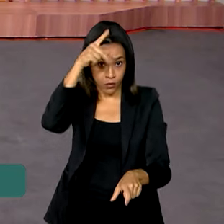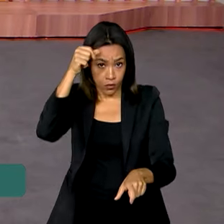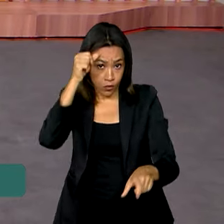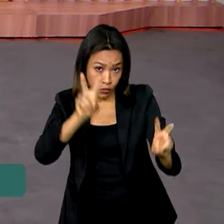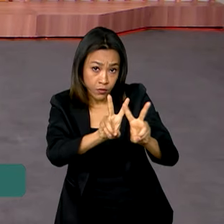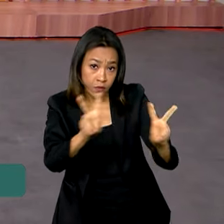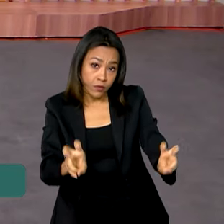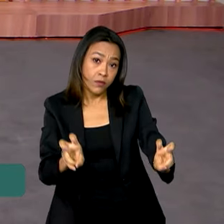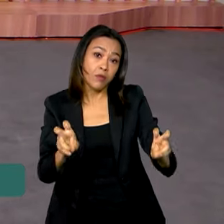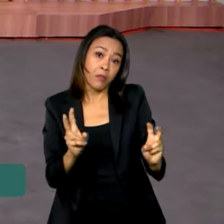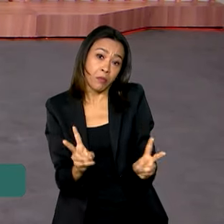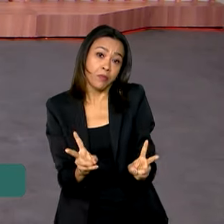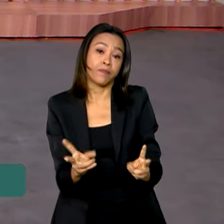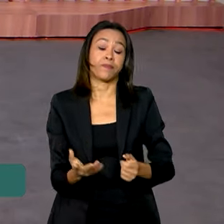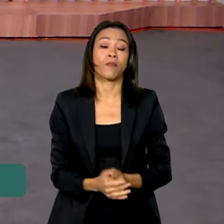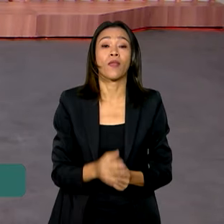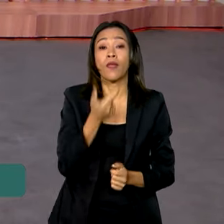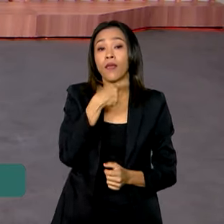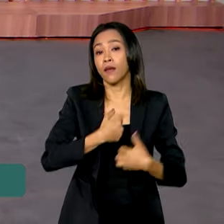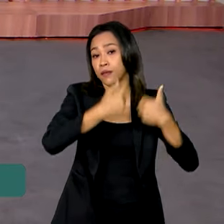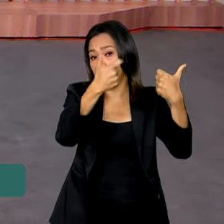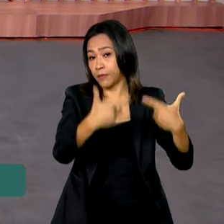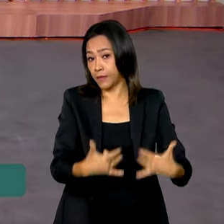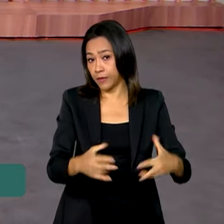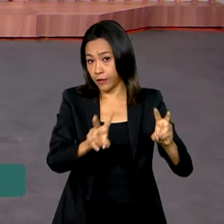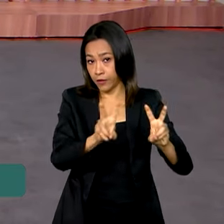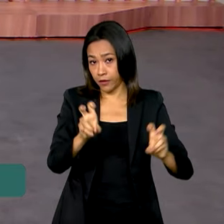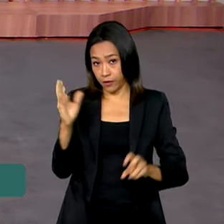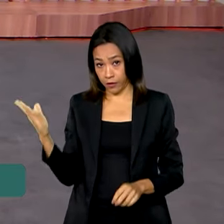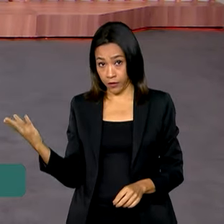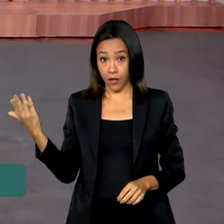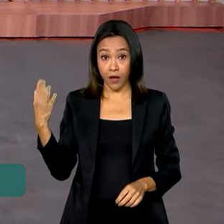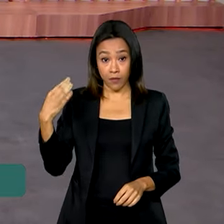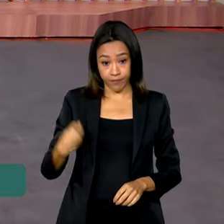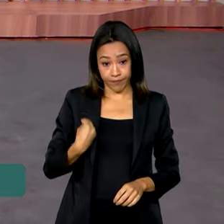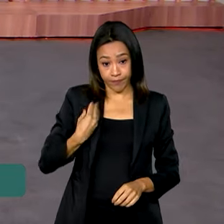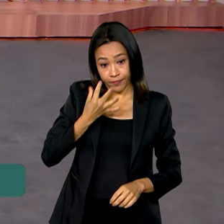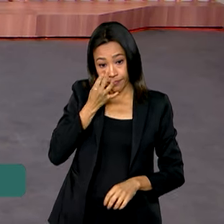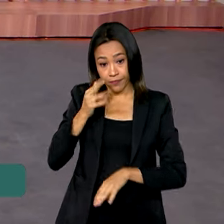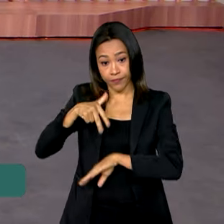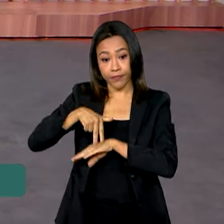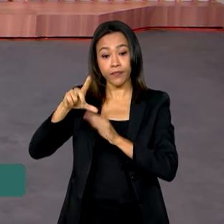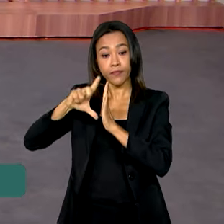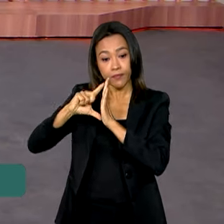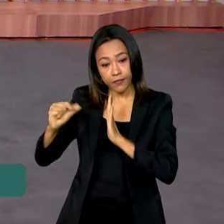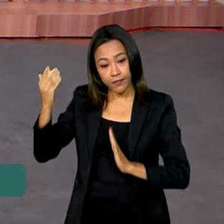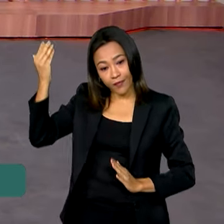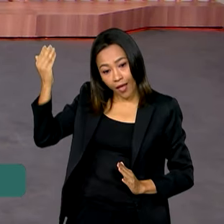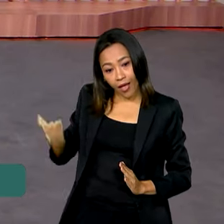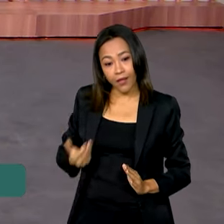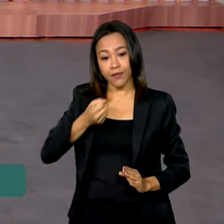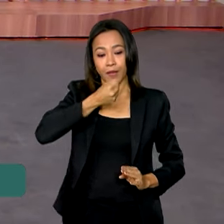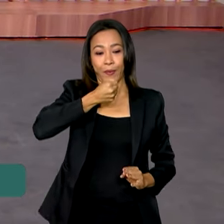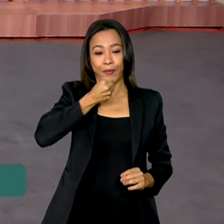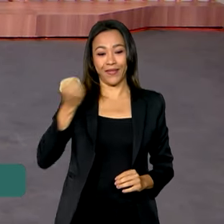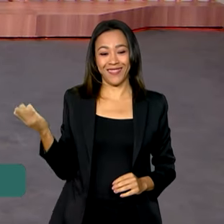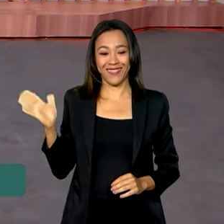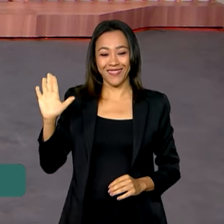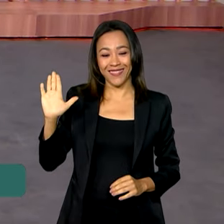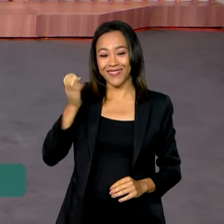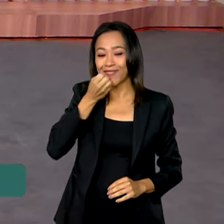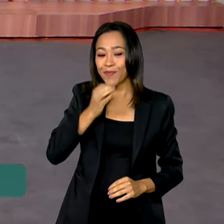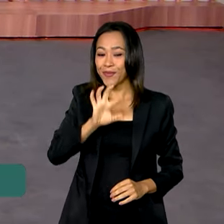estiagem. Quem tem essas informações ao vivo para a gente, direto do Palácio do Planalto, é a repórter Jéssica Gonçalves. Bom dia,